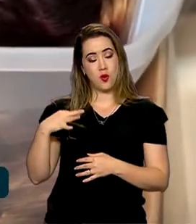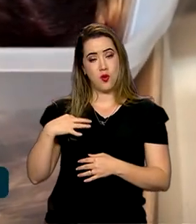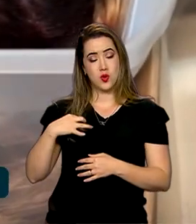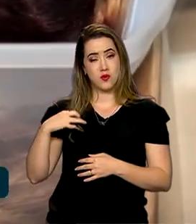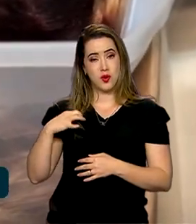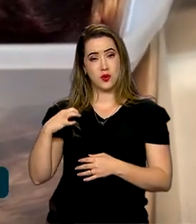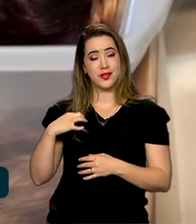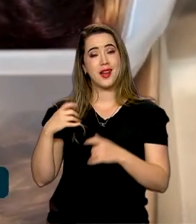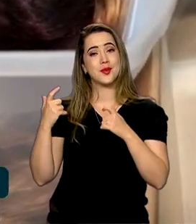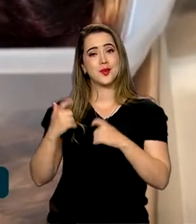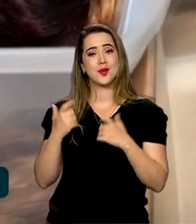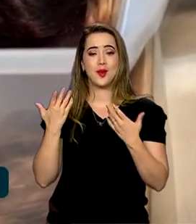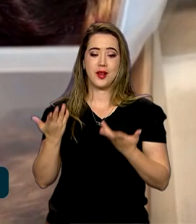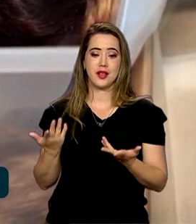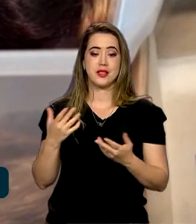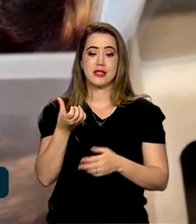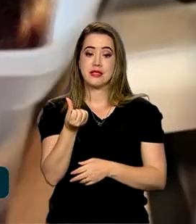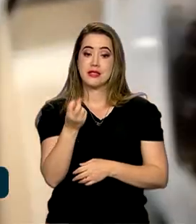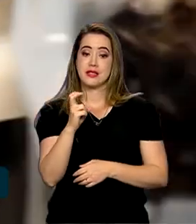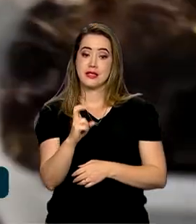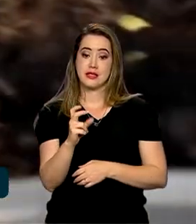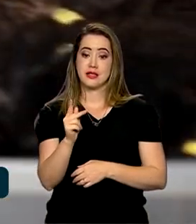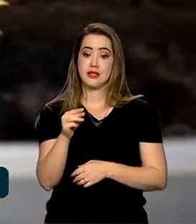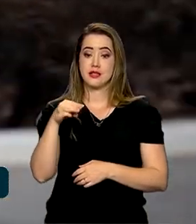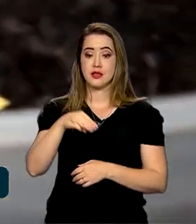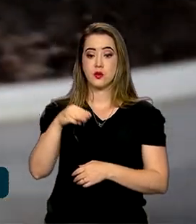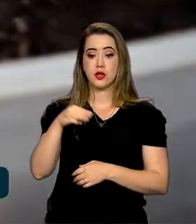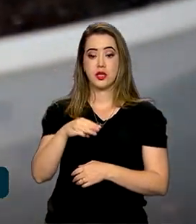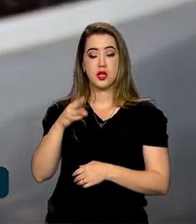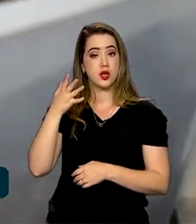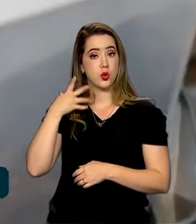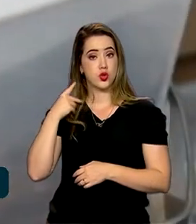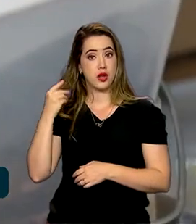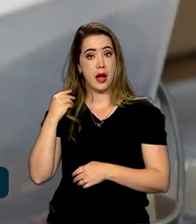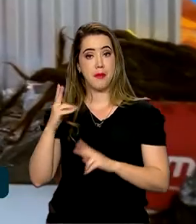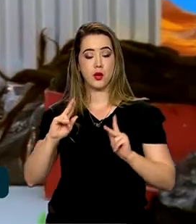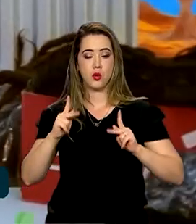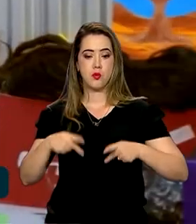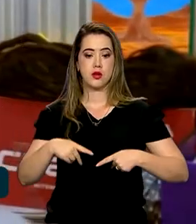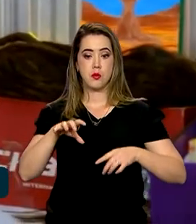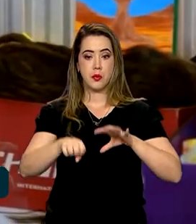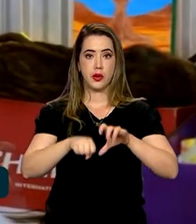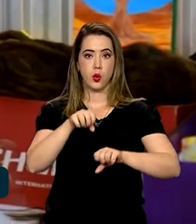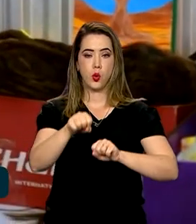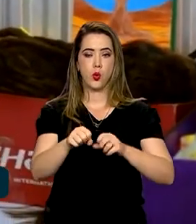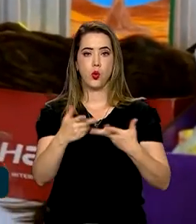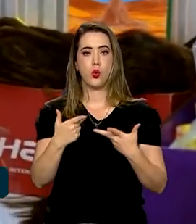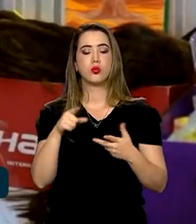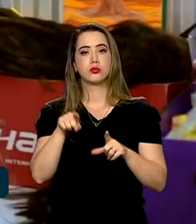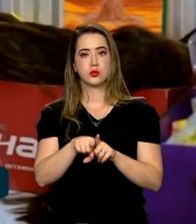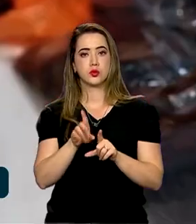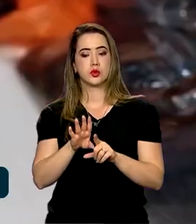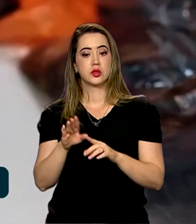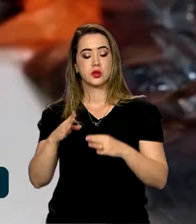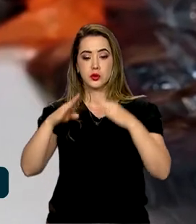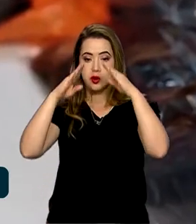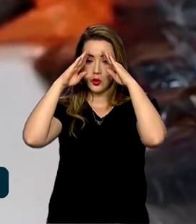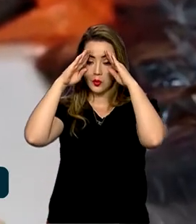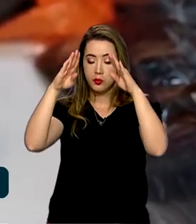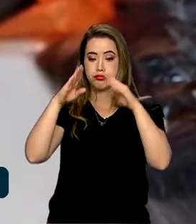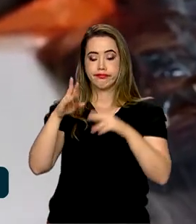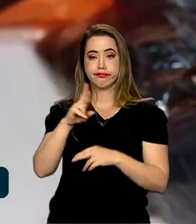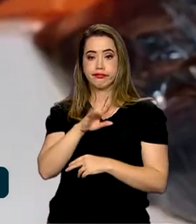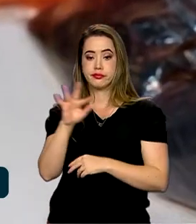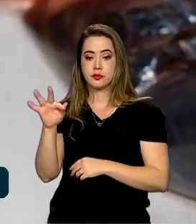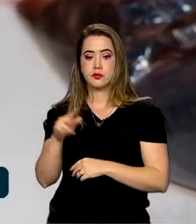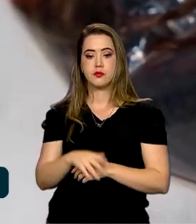São 65 quilos de cabelo humano apreendidos pela alfândega portuária. Nas mãos dessas pessoas, o